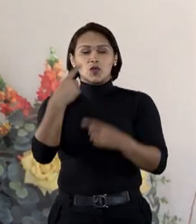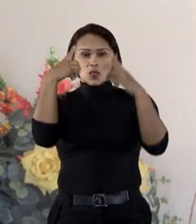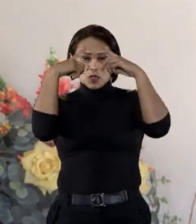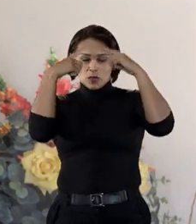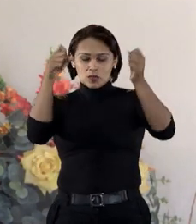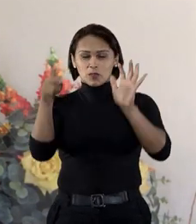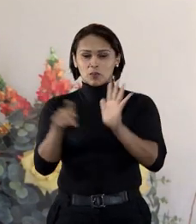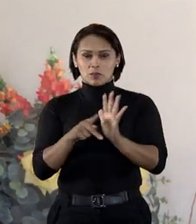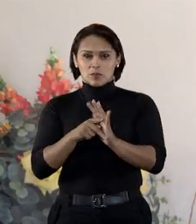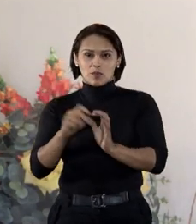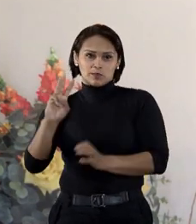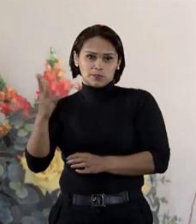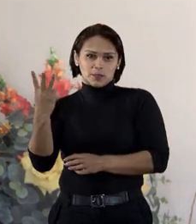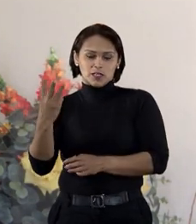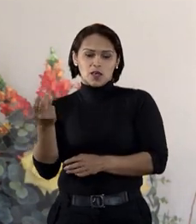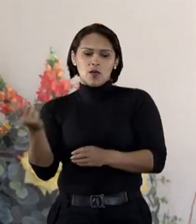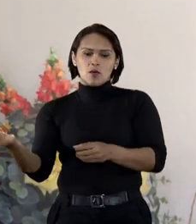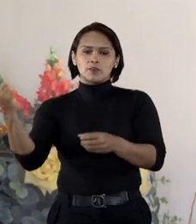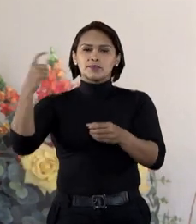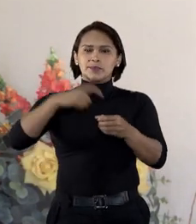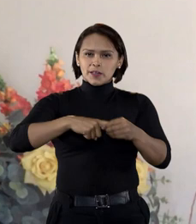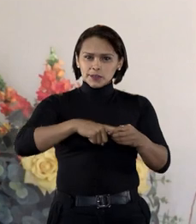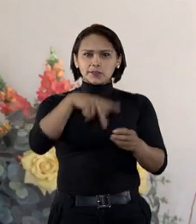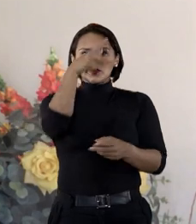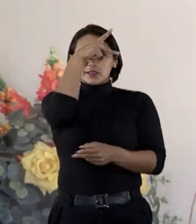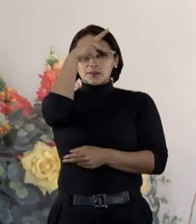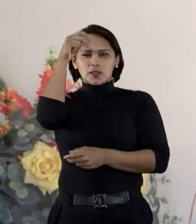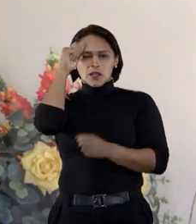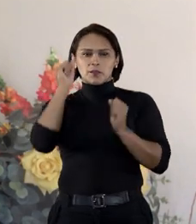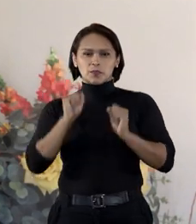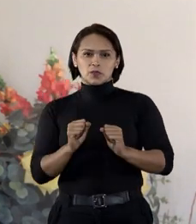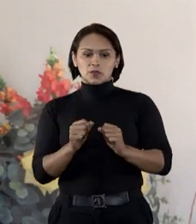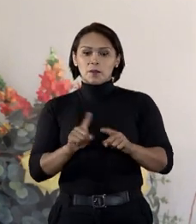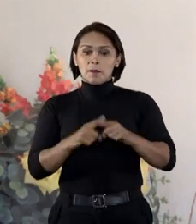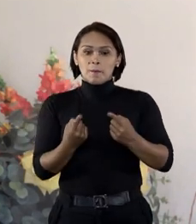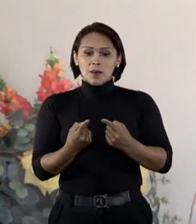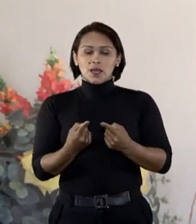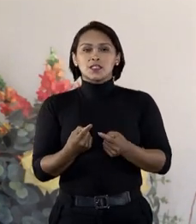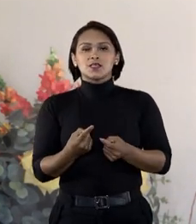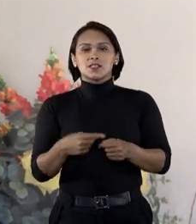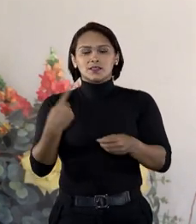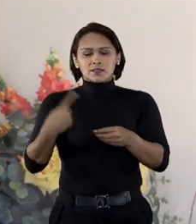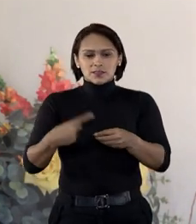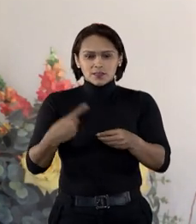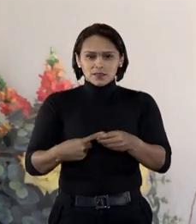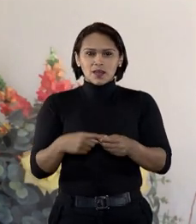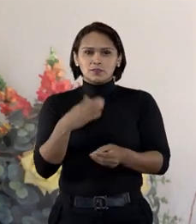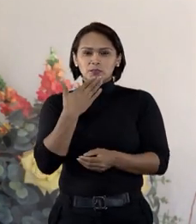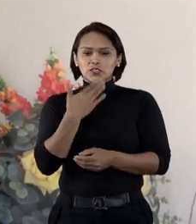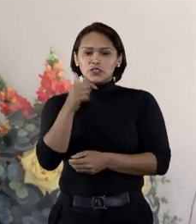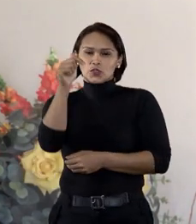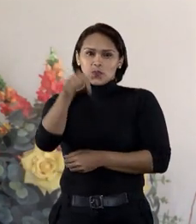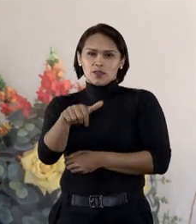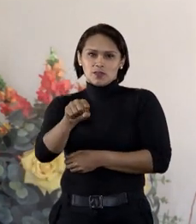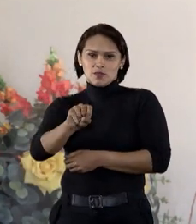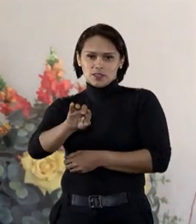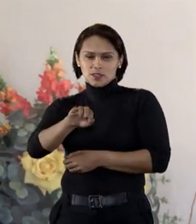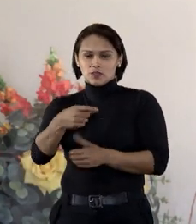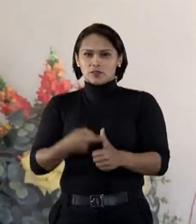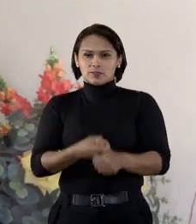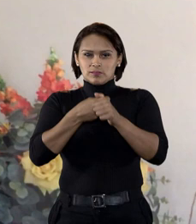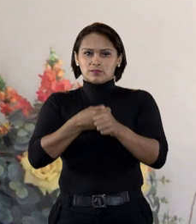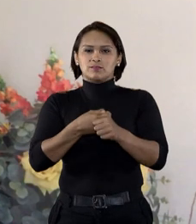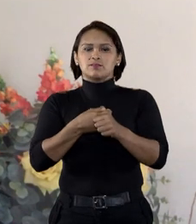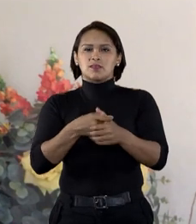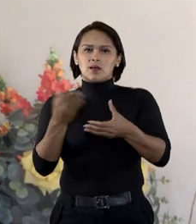de Justiça do Maranhão determinou o retorno de José Ribamar ao cargo. Por isso, o município e o vice-prefeito pediram no STJ